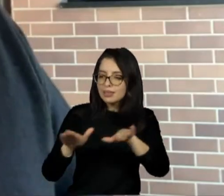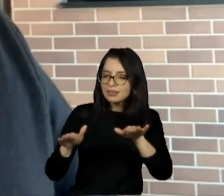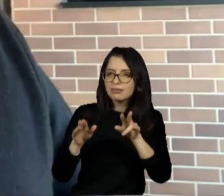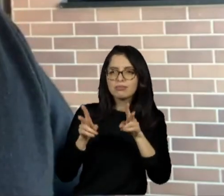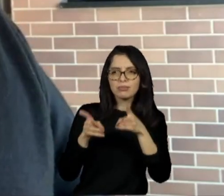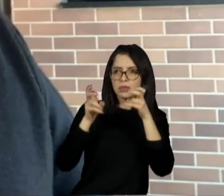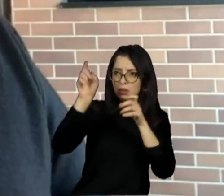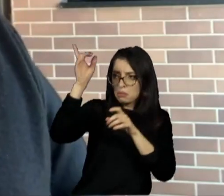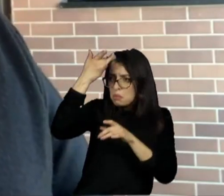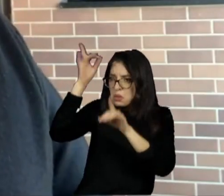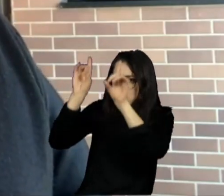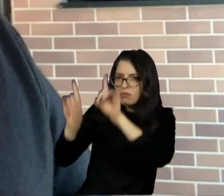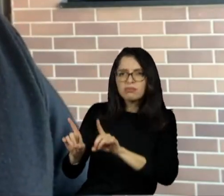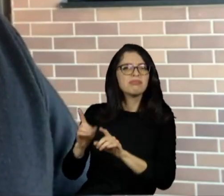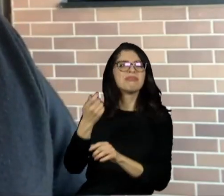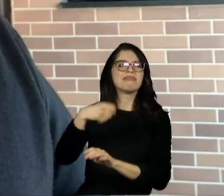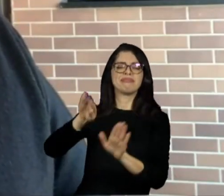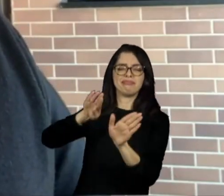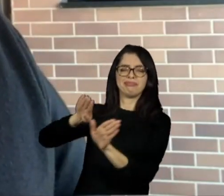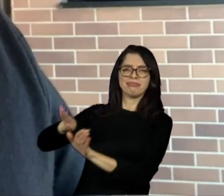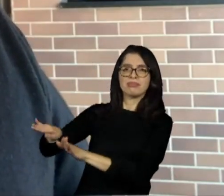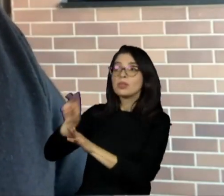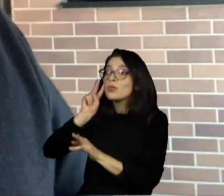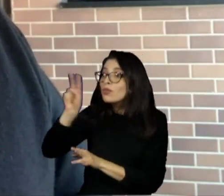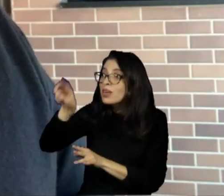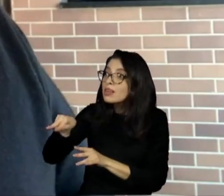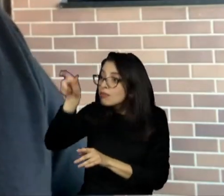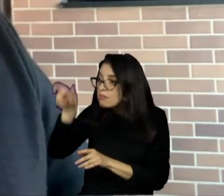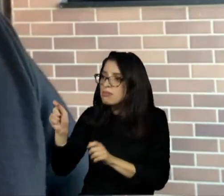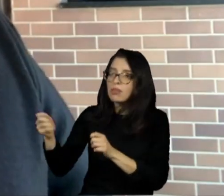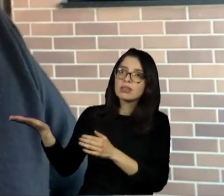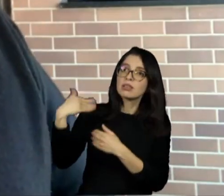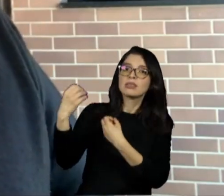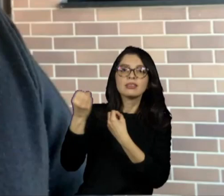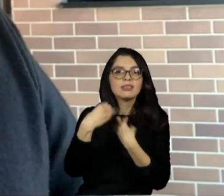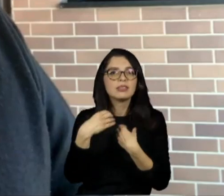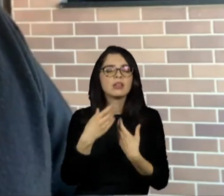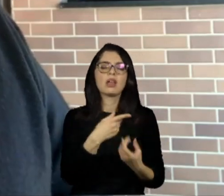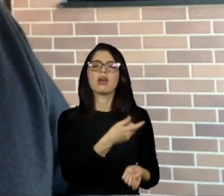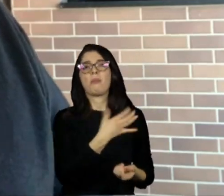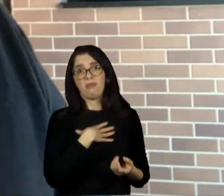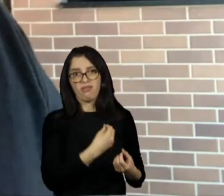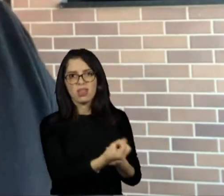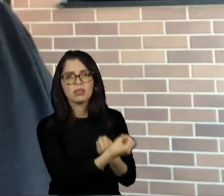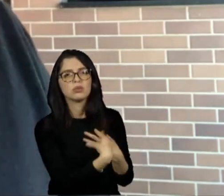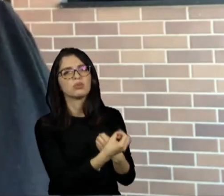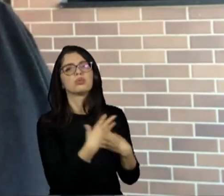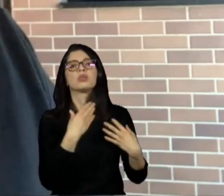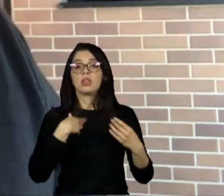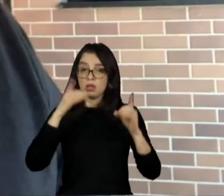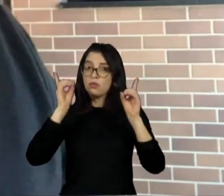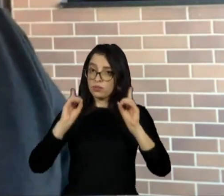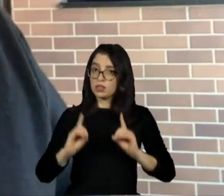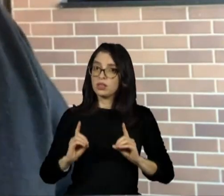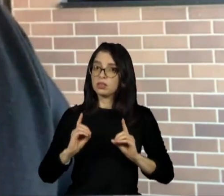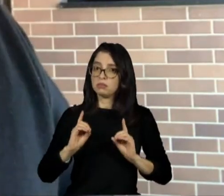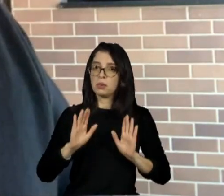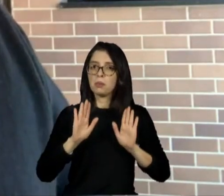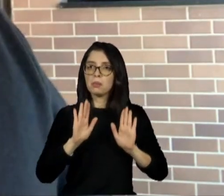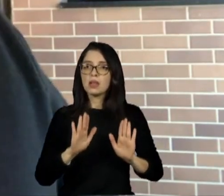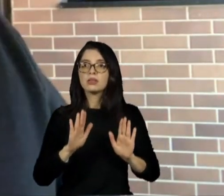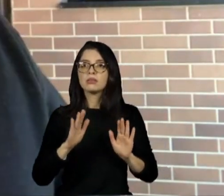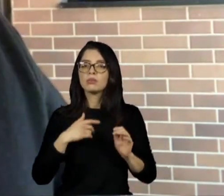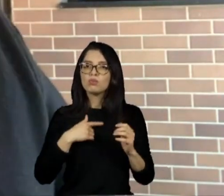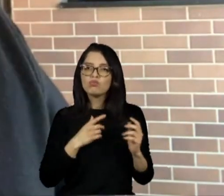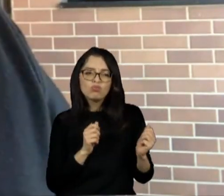eu acho que a grande lição que a filha me traz é, ok, eu tenho a minha deficiência, mas eu preciso voar com ela.